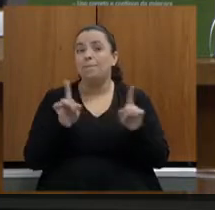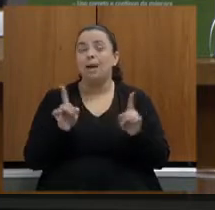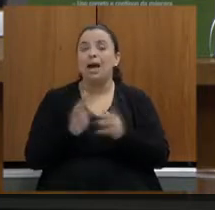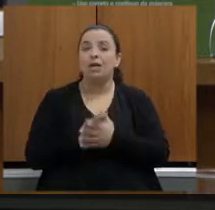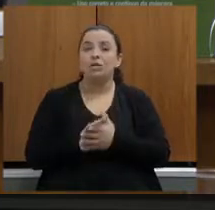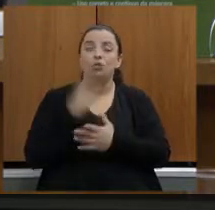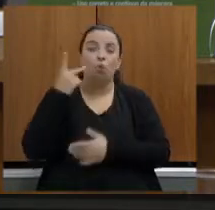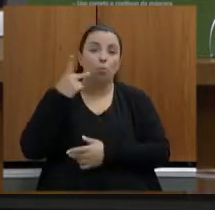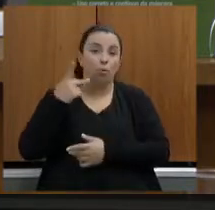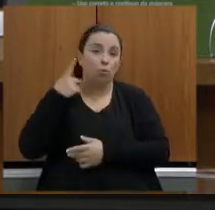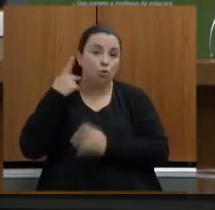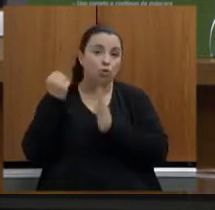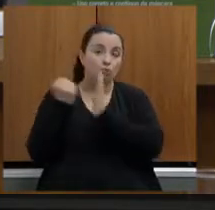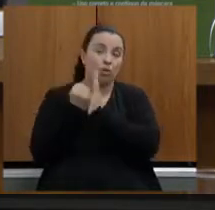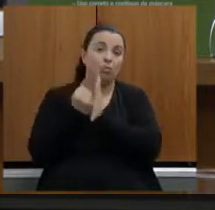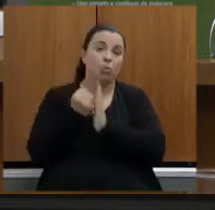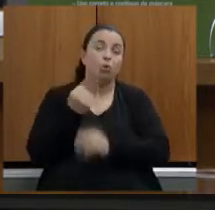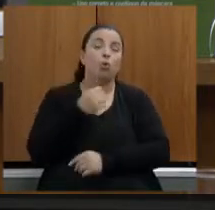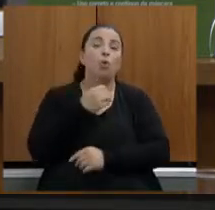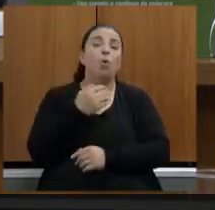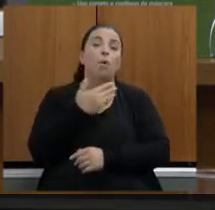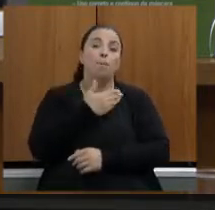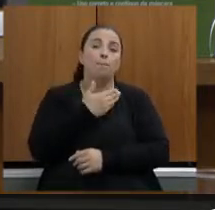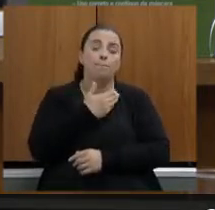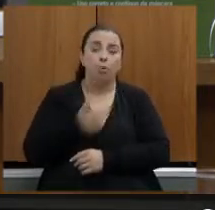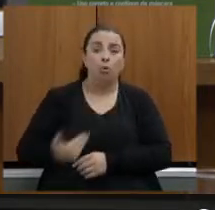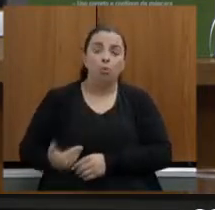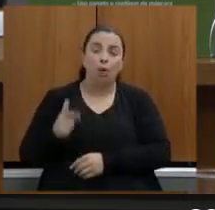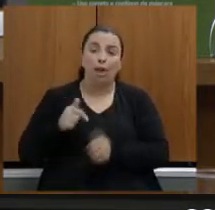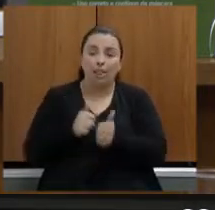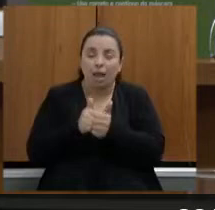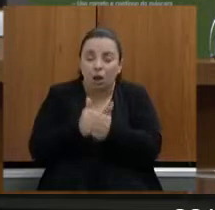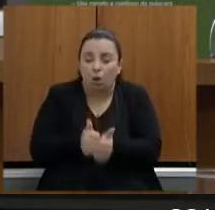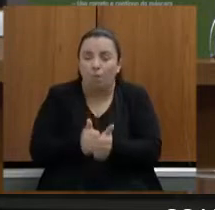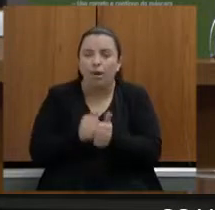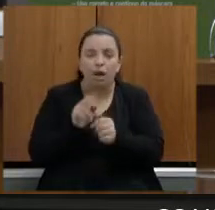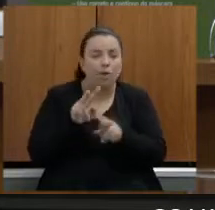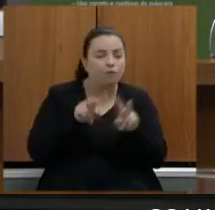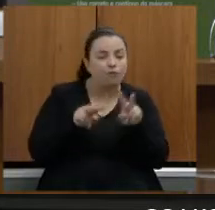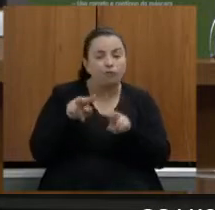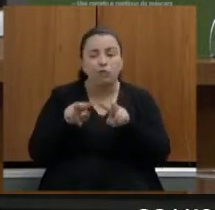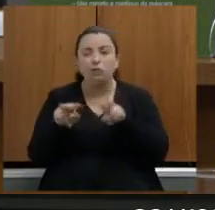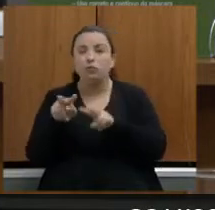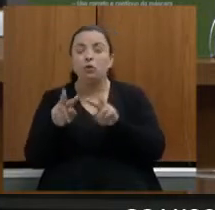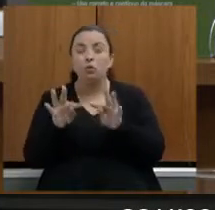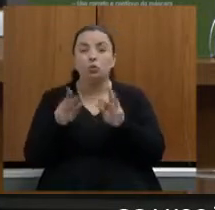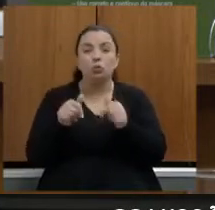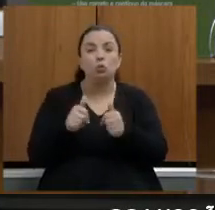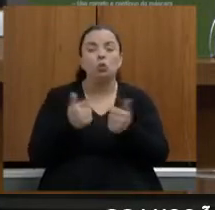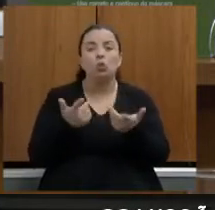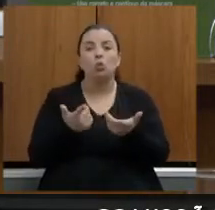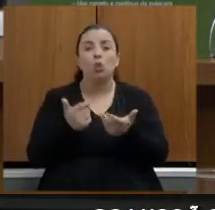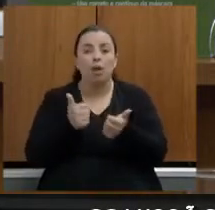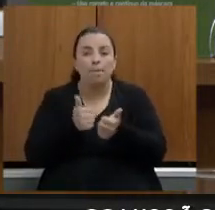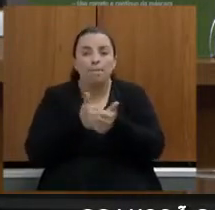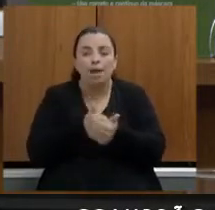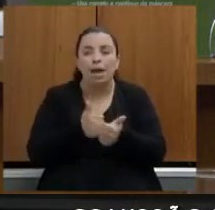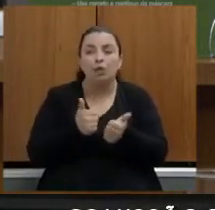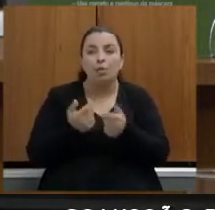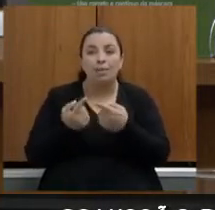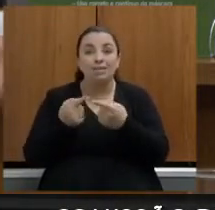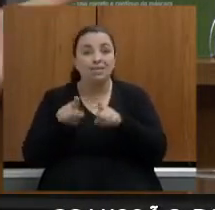patrimônio público vem acompanhando de perto em colaboração estrita ali próxima com o Tribunal de Contas